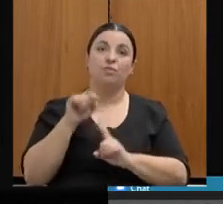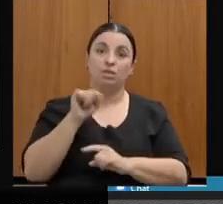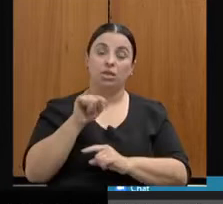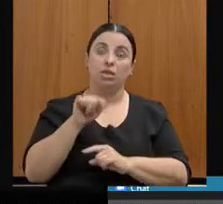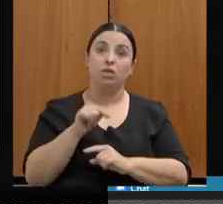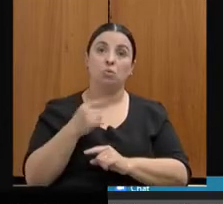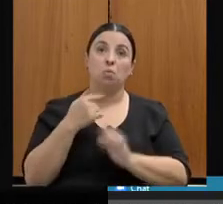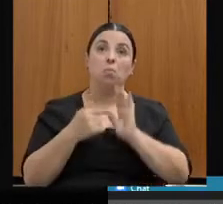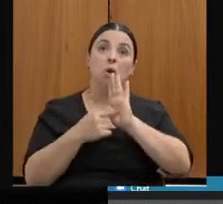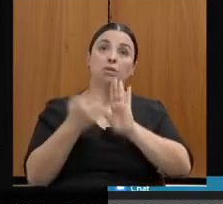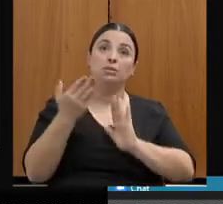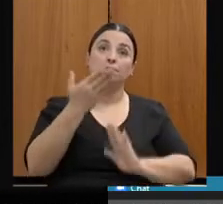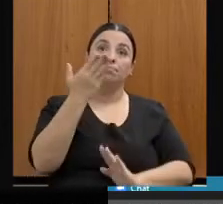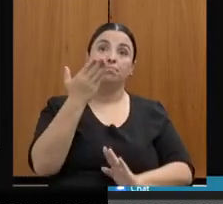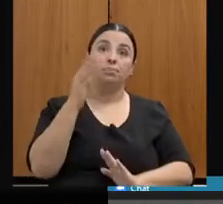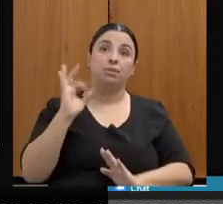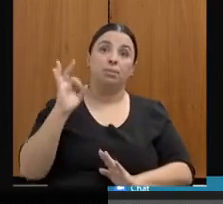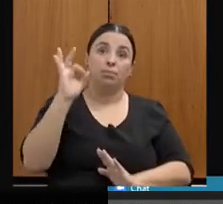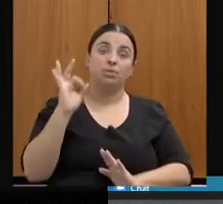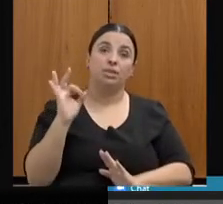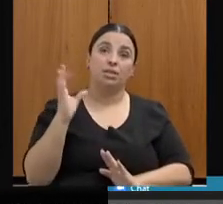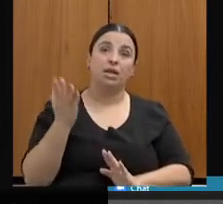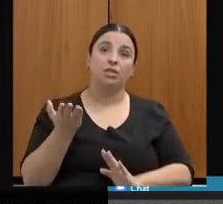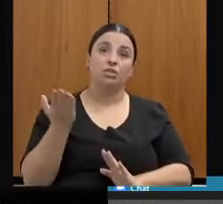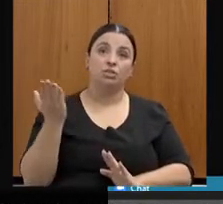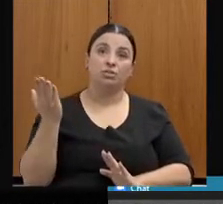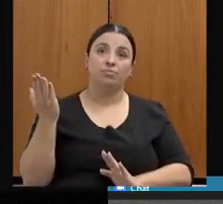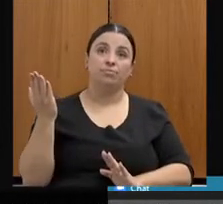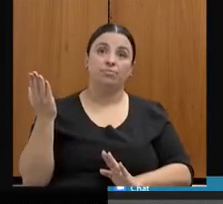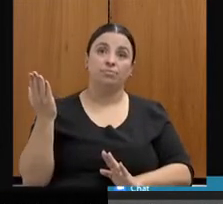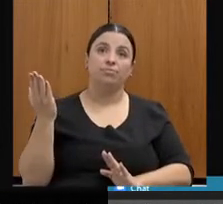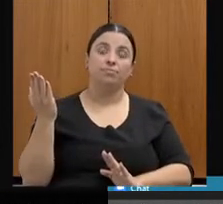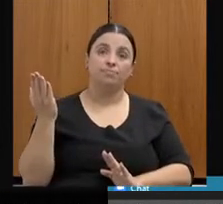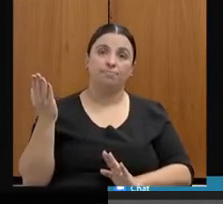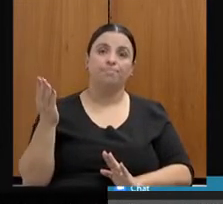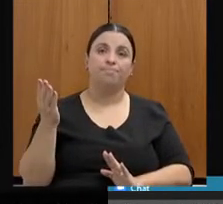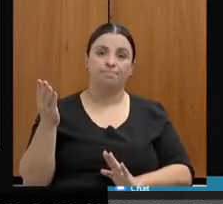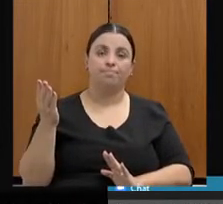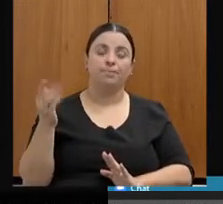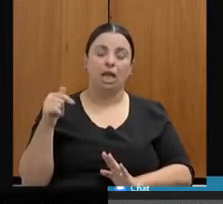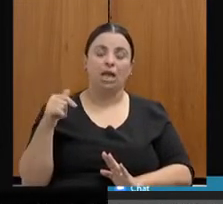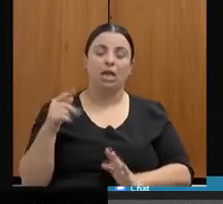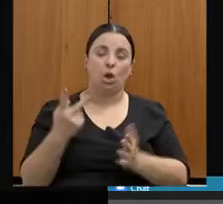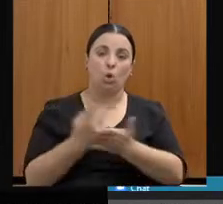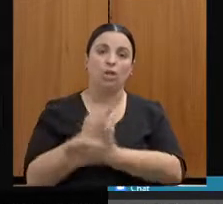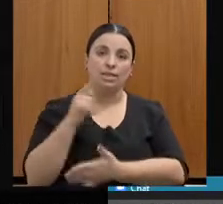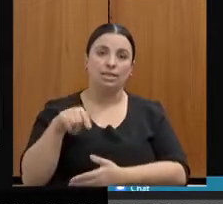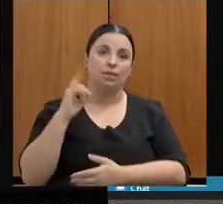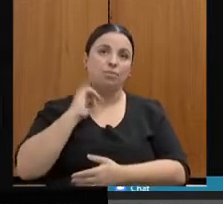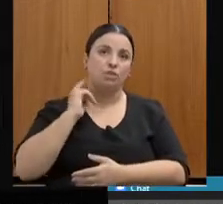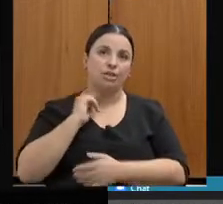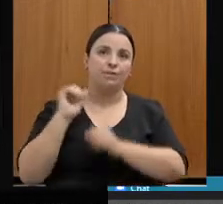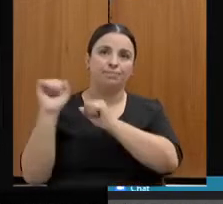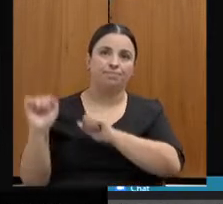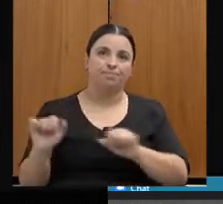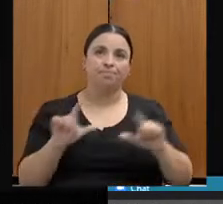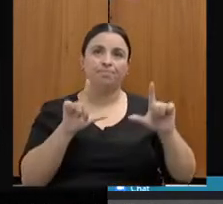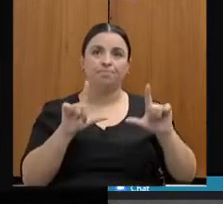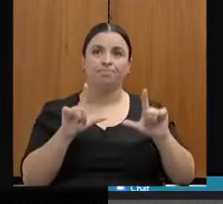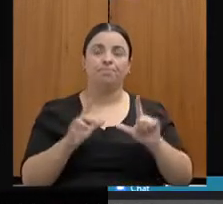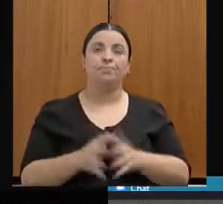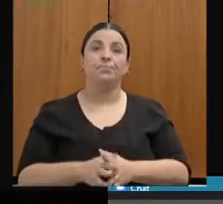pelo nosso Estado, por essa estatística do nosso Estado de Minas Gerais. Então, vamos para a próxima tela, a gente começa a falar, então,